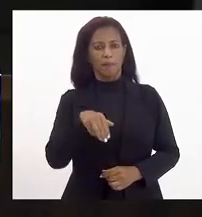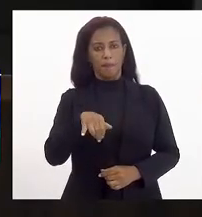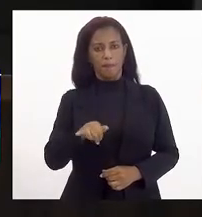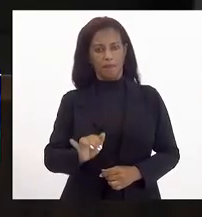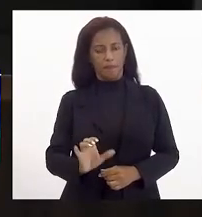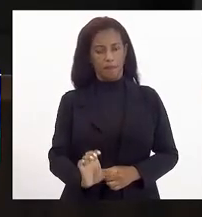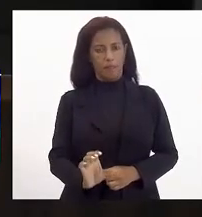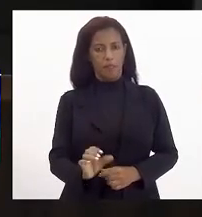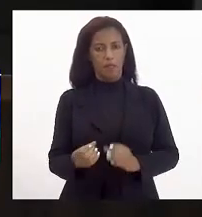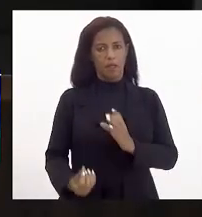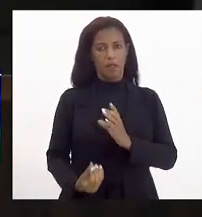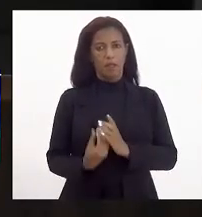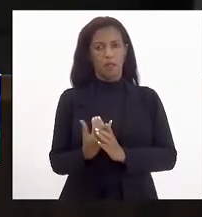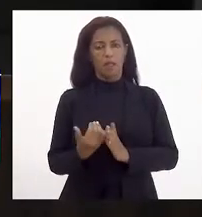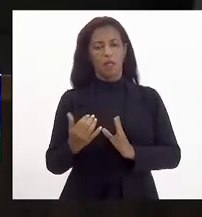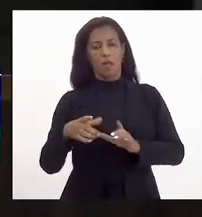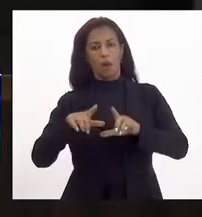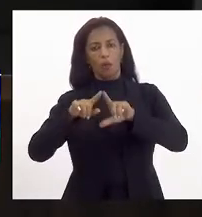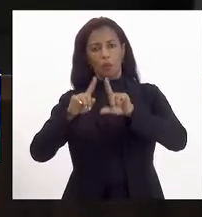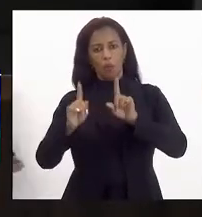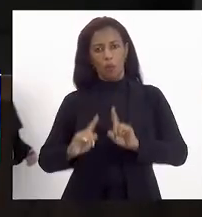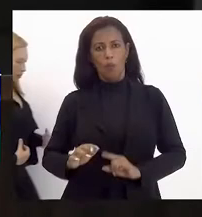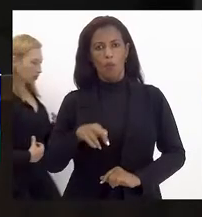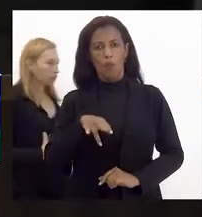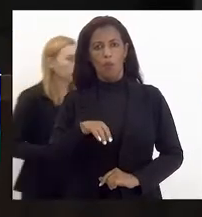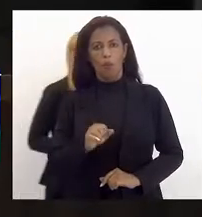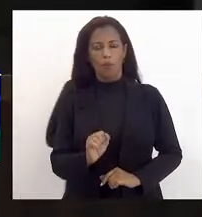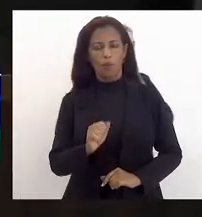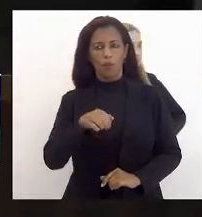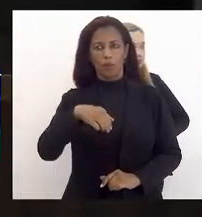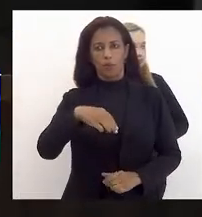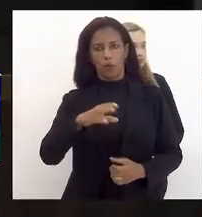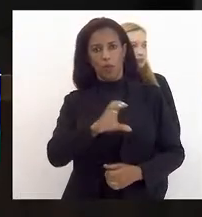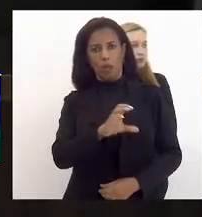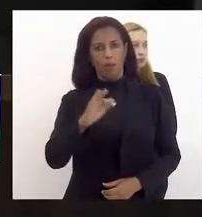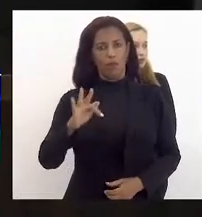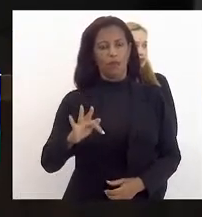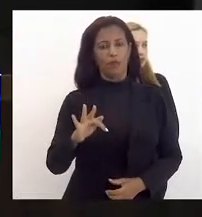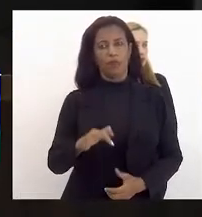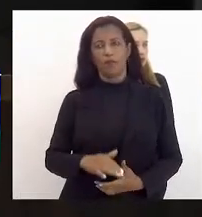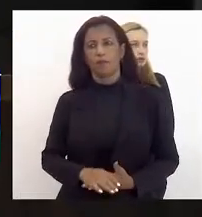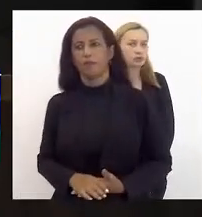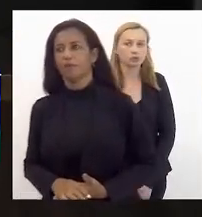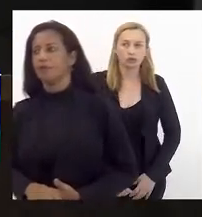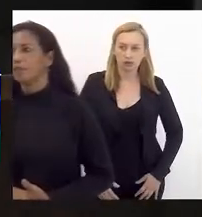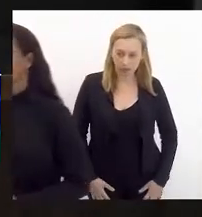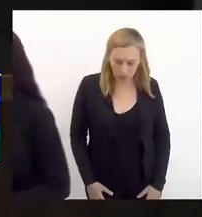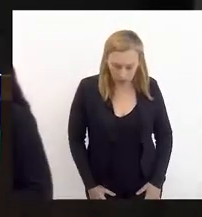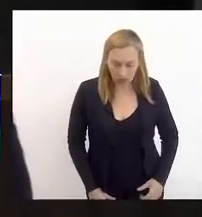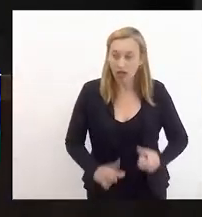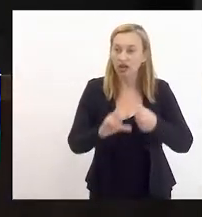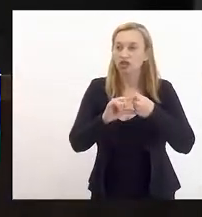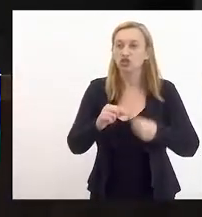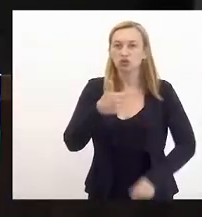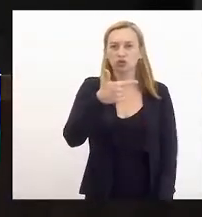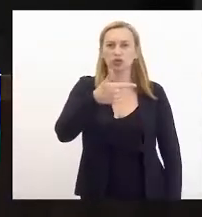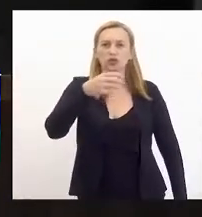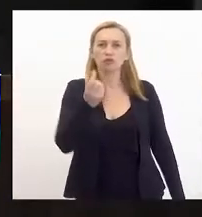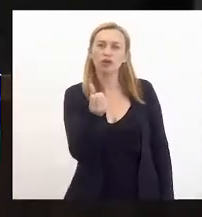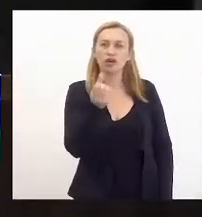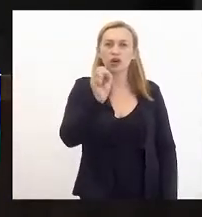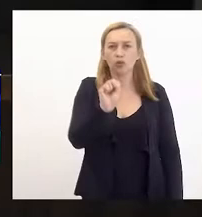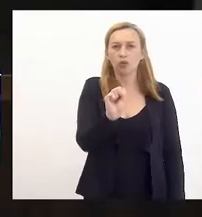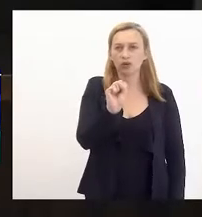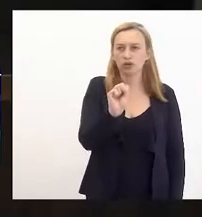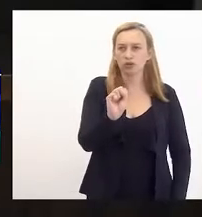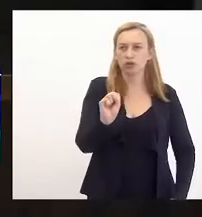Mink, que cria o Monumento Natural Estadual das Dunas do Peró, no município de Cabo Frio, em cumprimento ao artigo 268, itens 1, 2 e 4 da